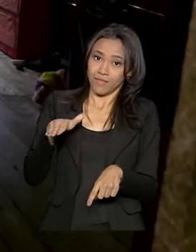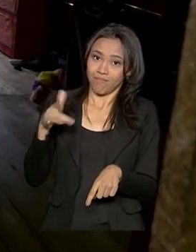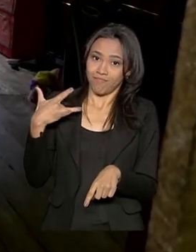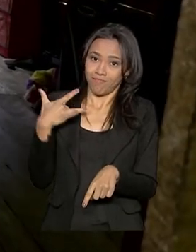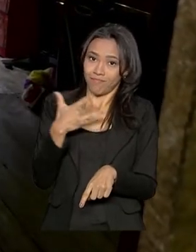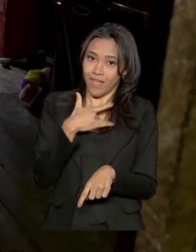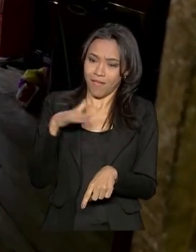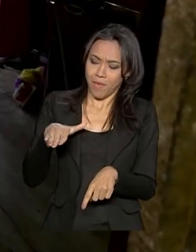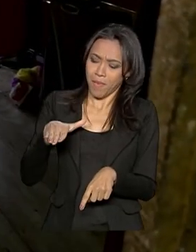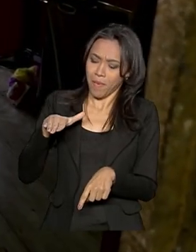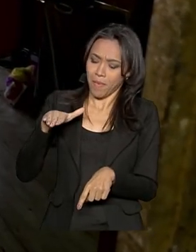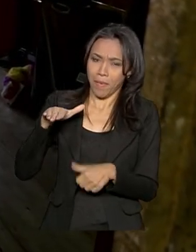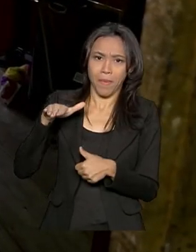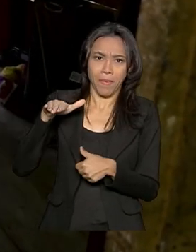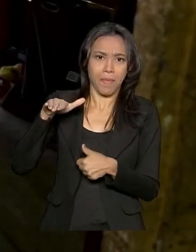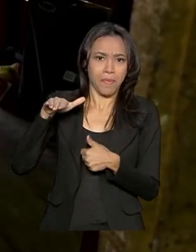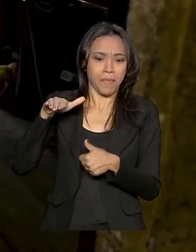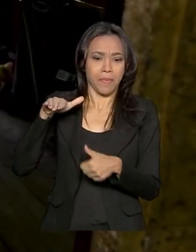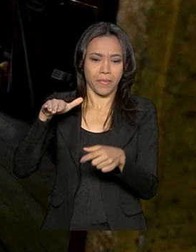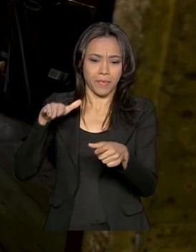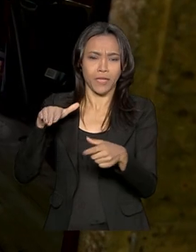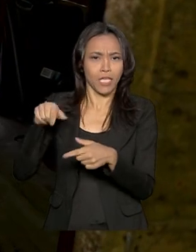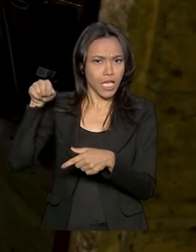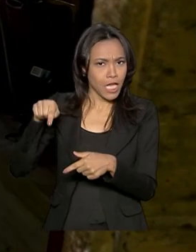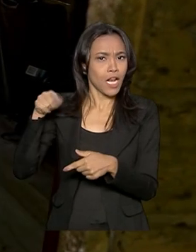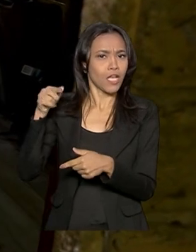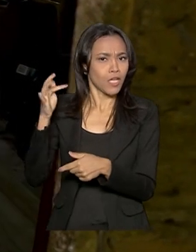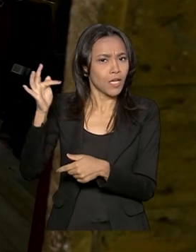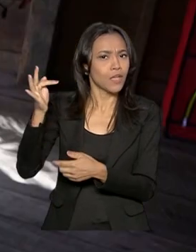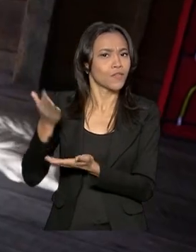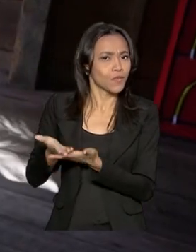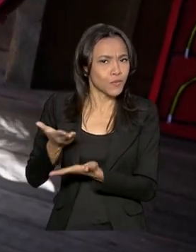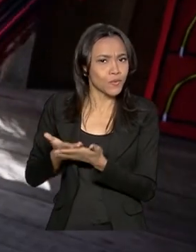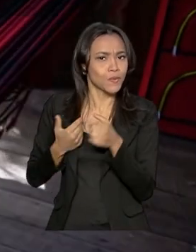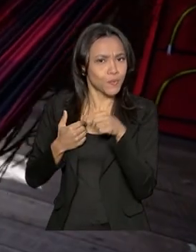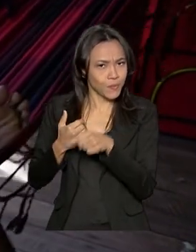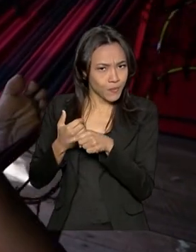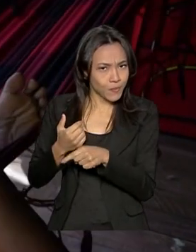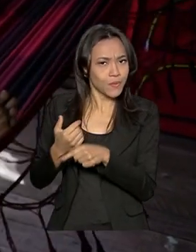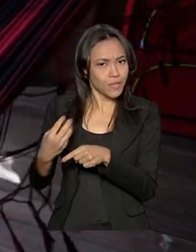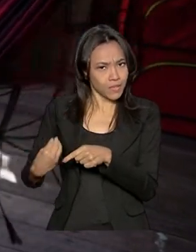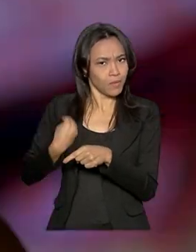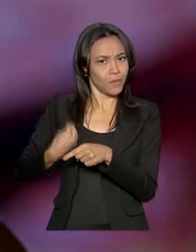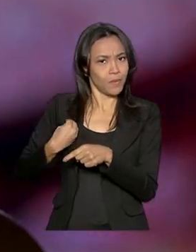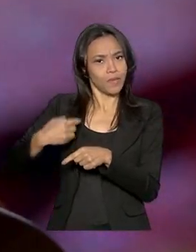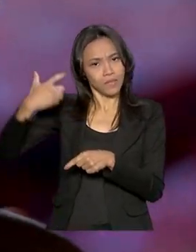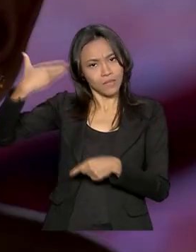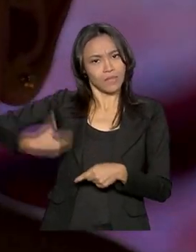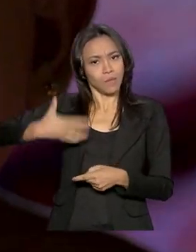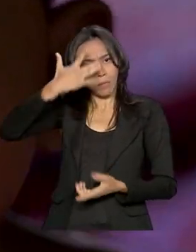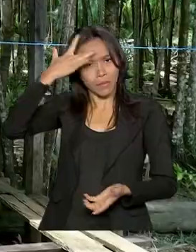que ela venha de saúde, estude, que seja alguma coisa na vida. E aí